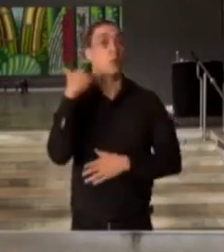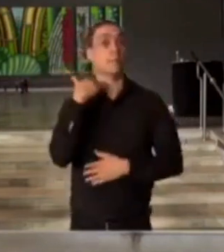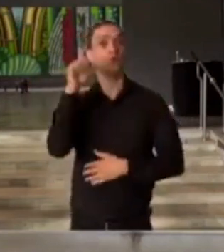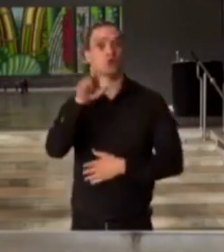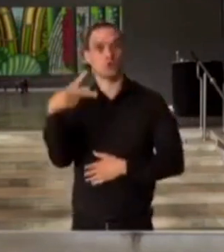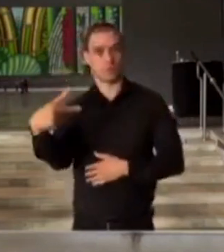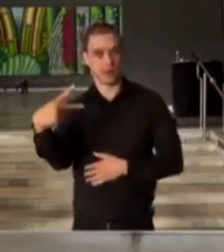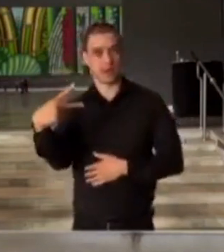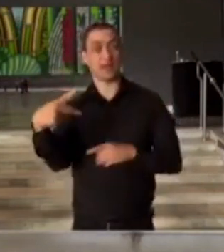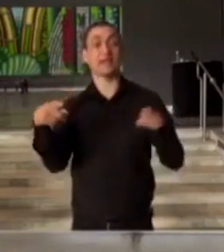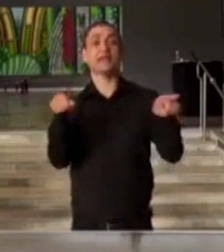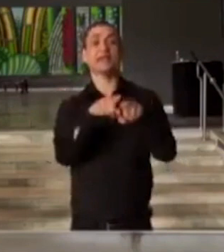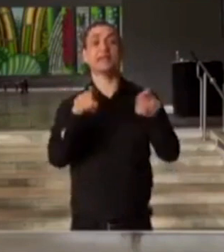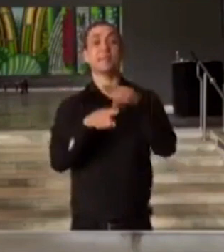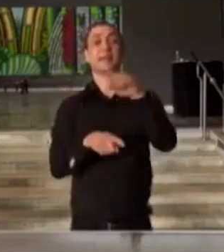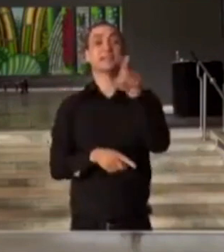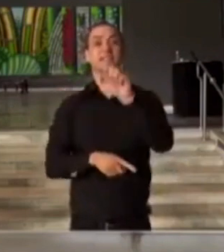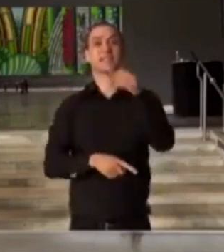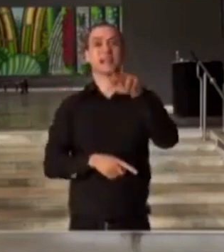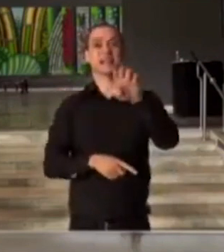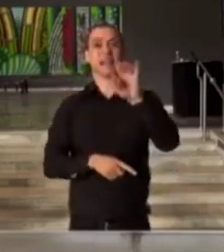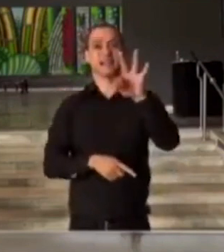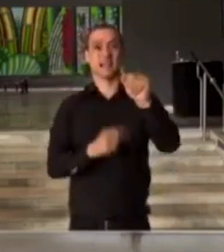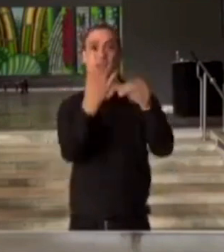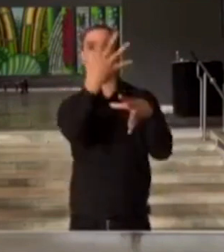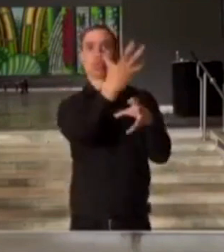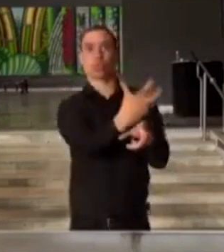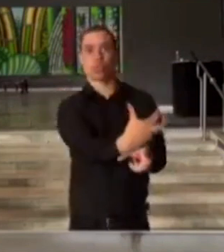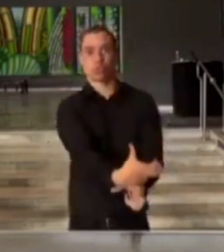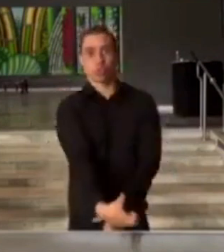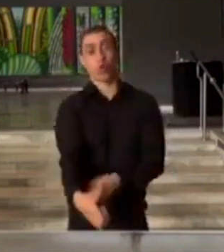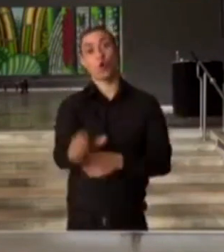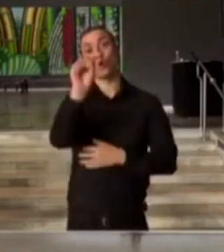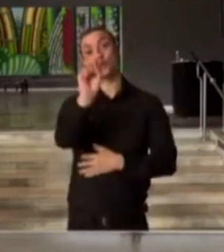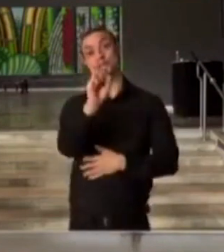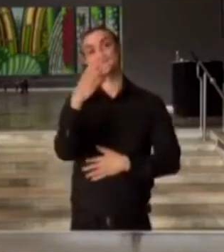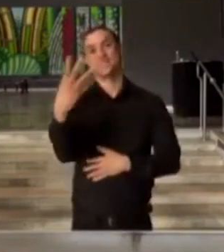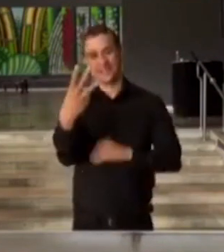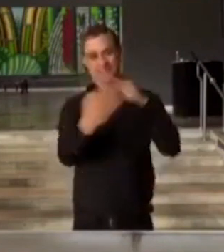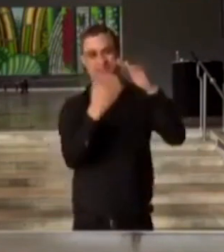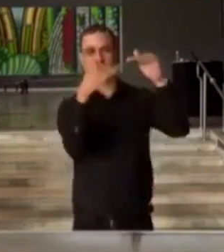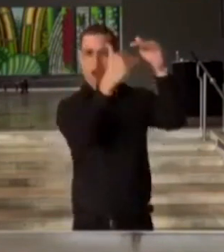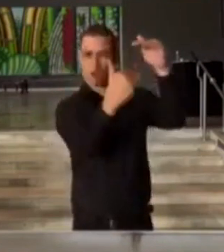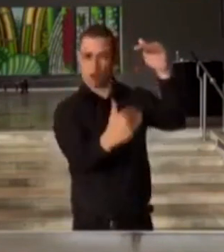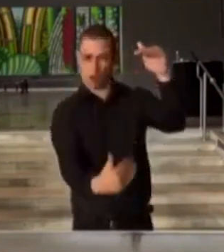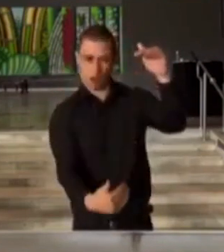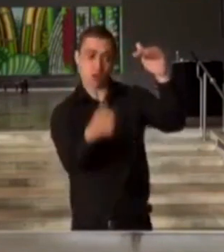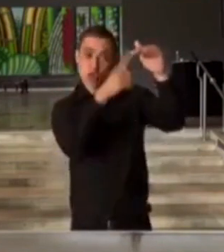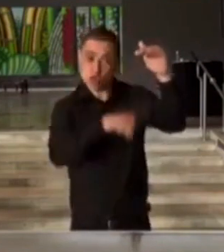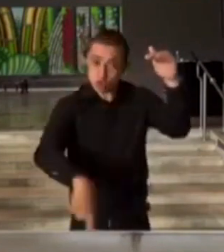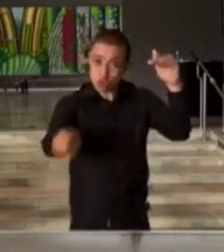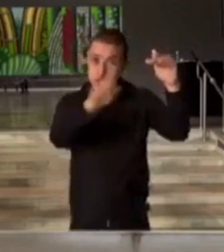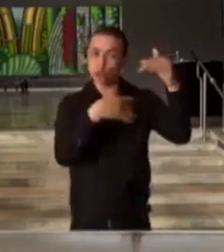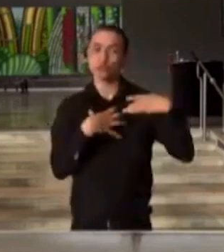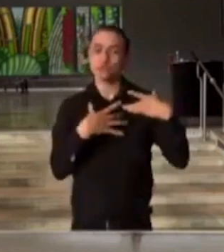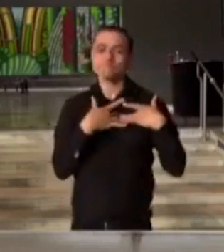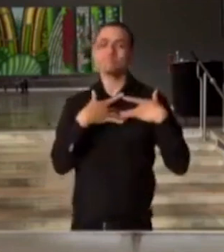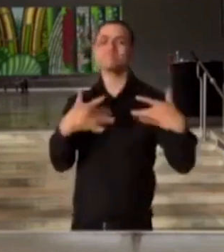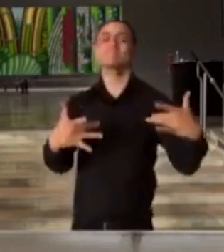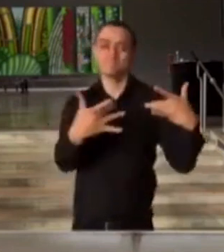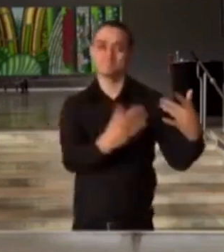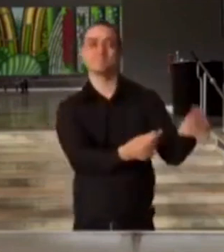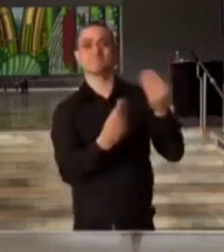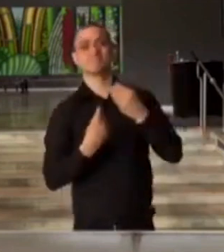XP e a Zanqueta. 83 empresas que, de forma solidária, doaram